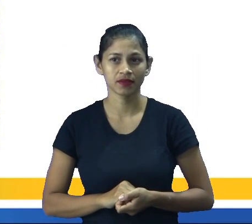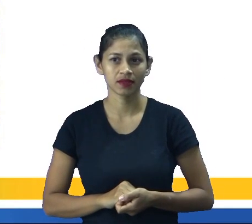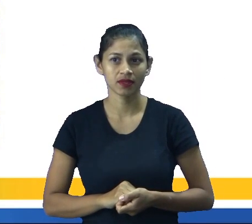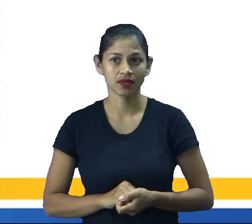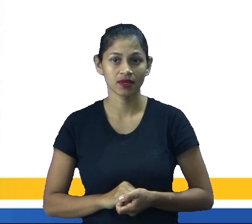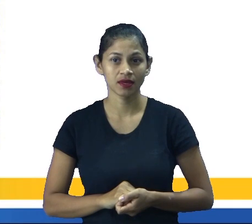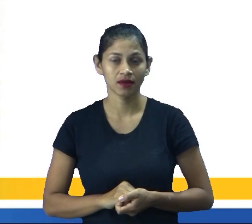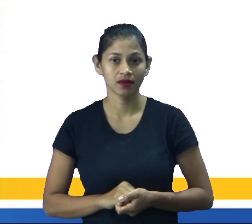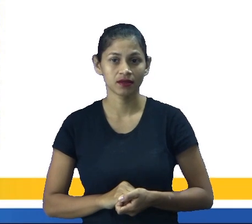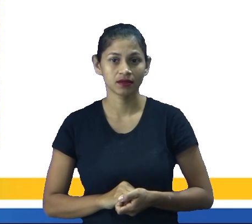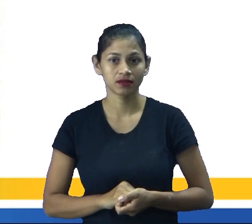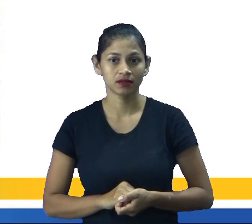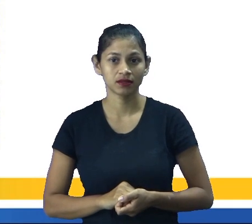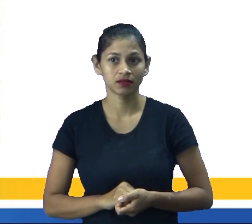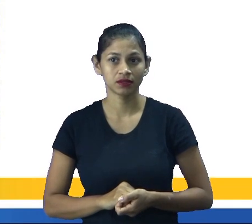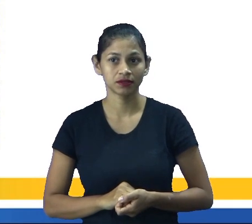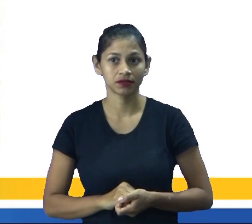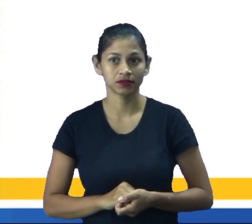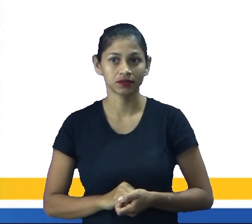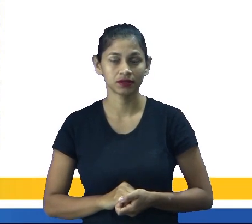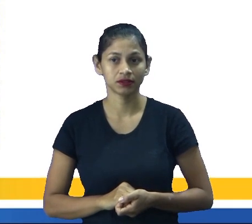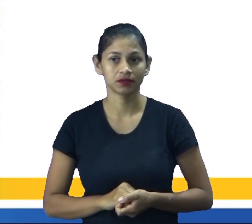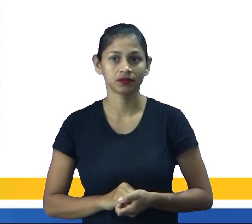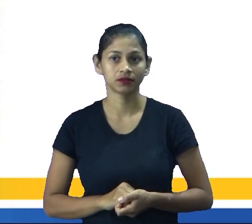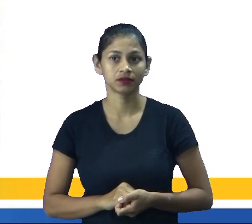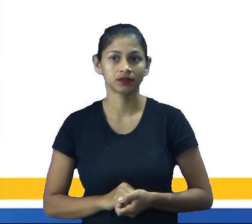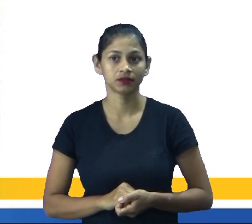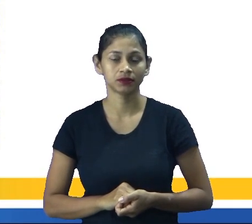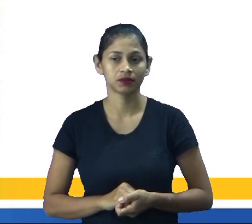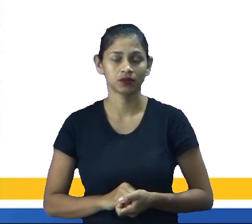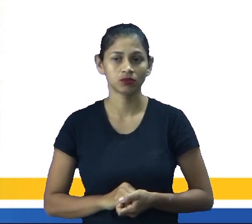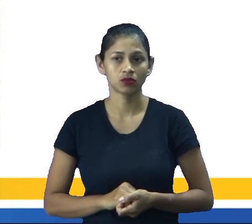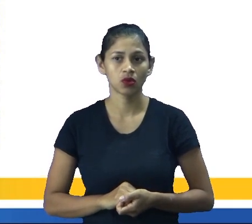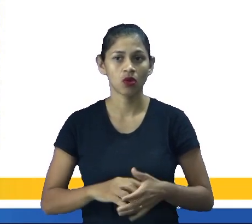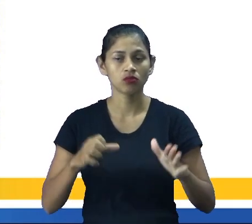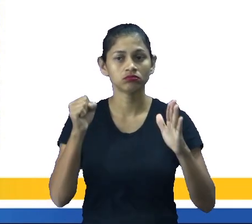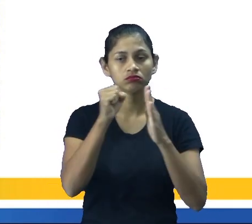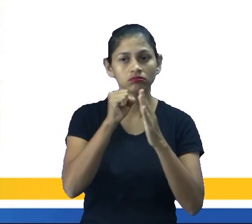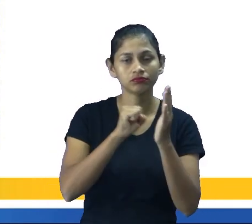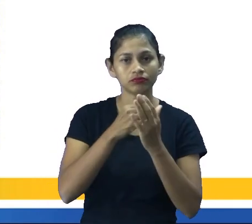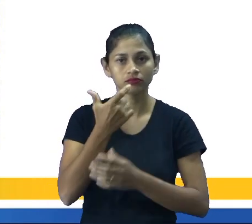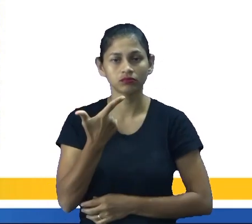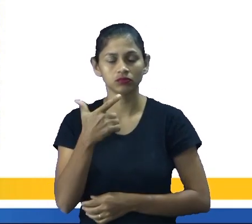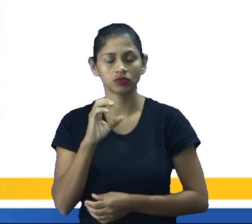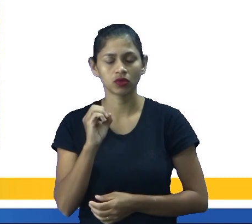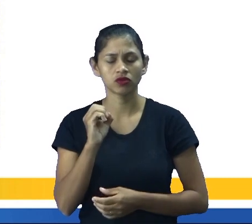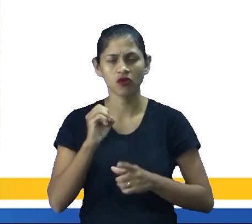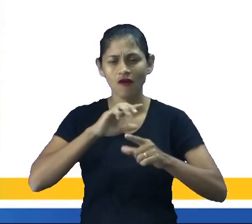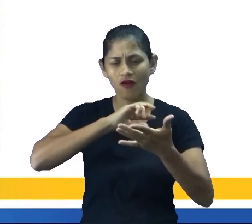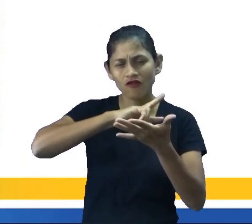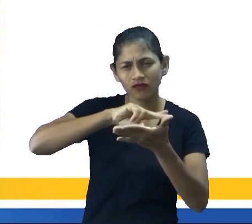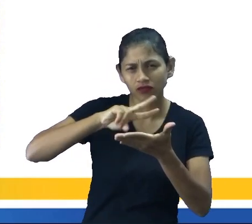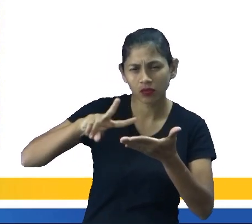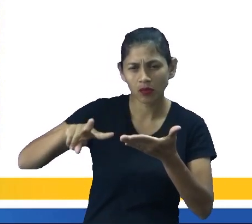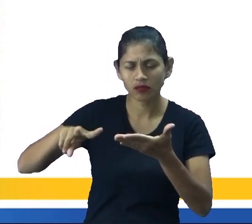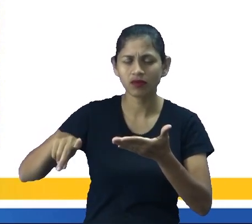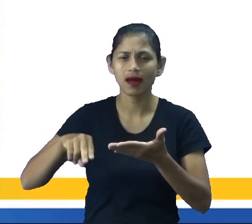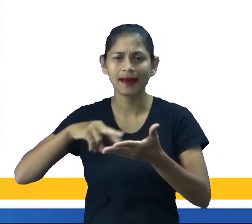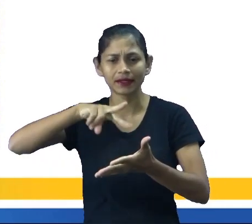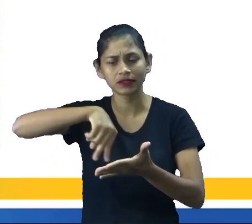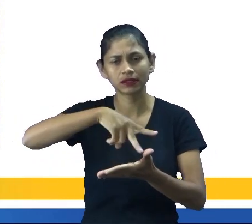Ao longo do século XX, uma série de ritmos e danças passaram a fazer parte do Carnaval Brasileiro.